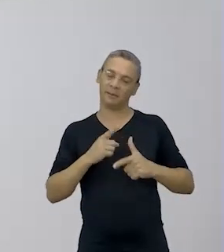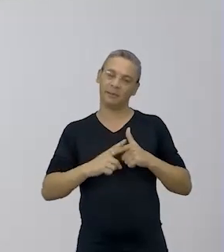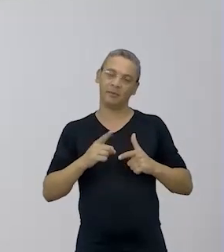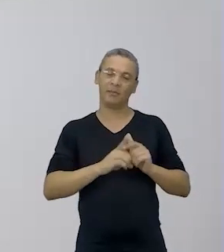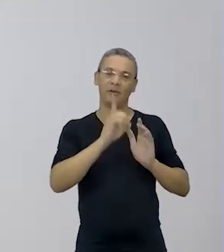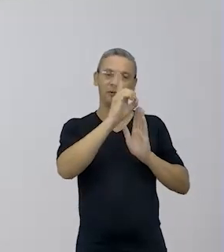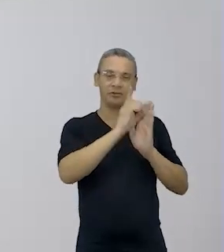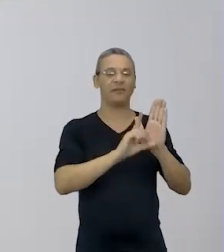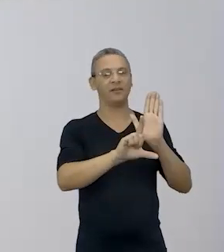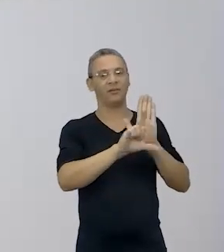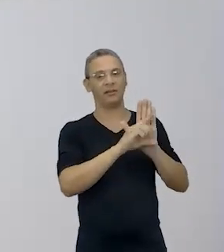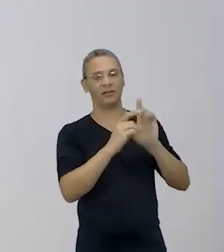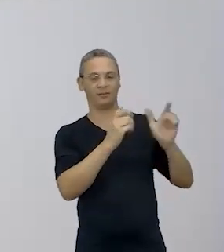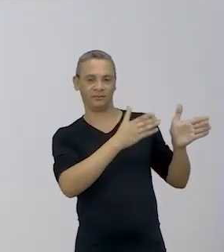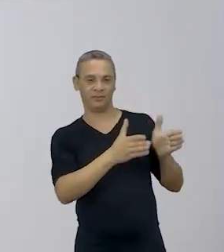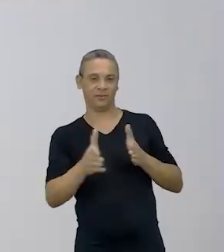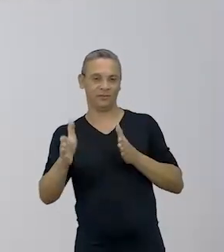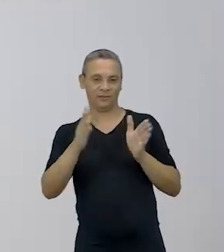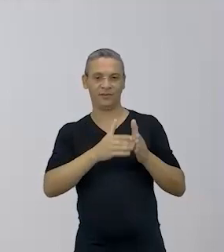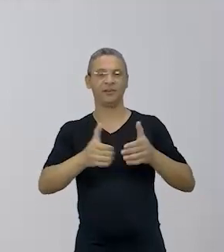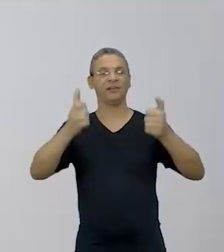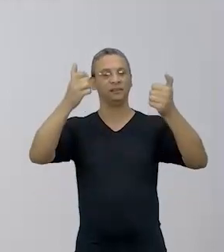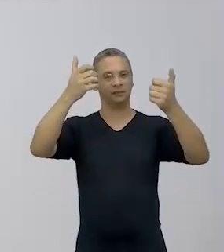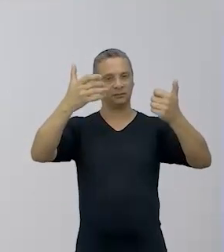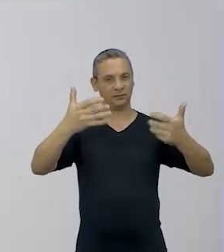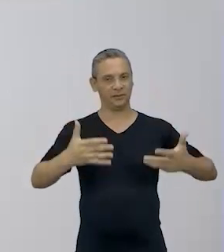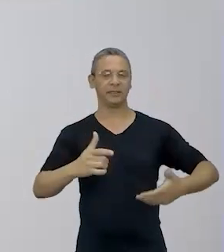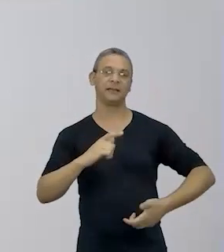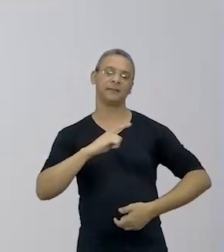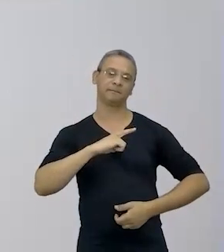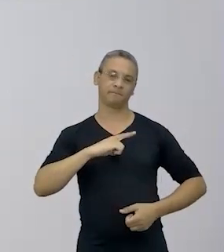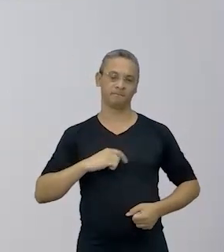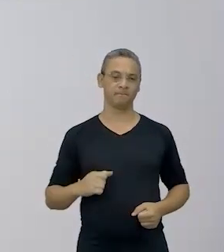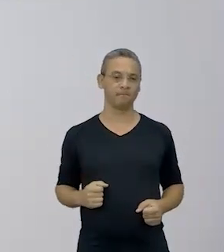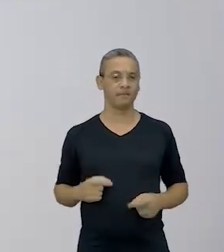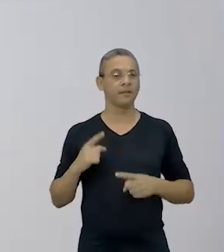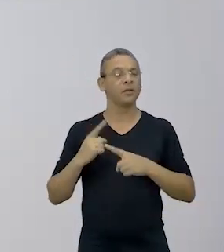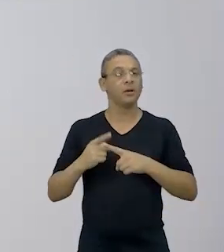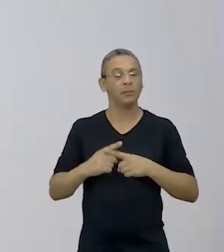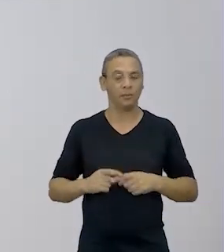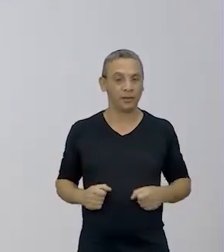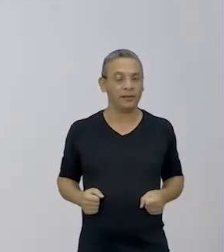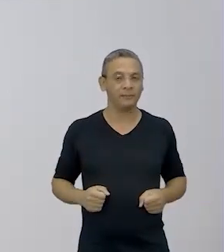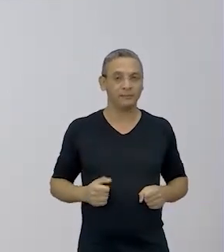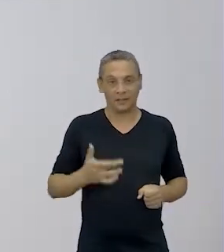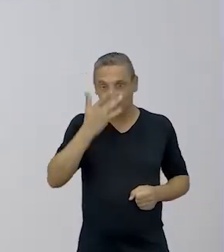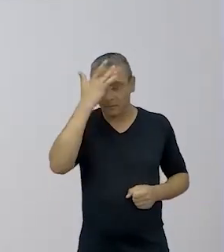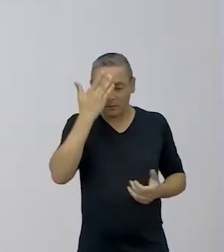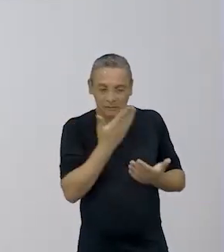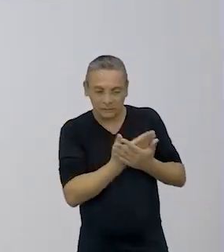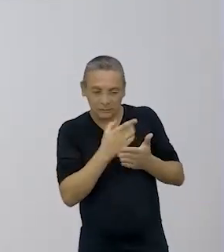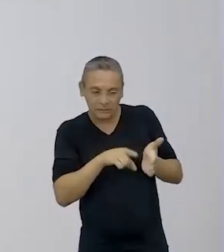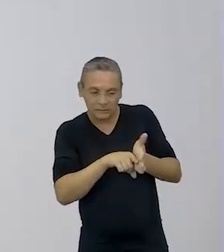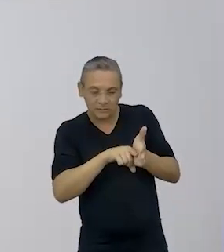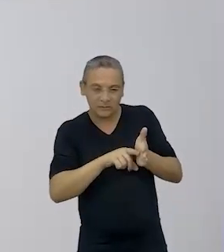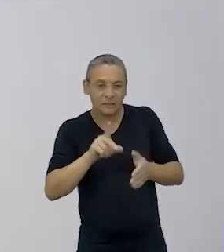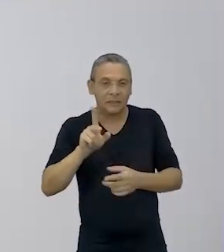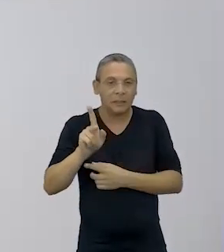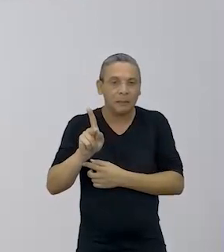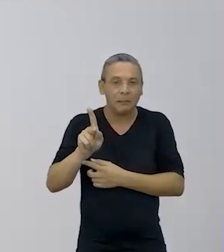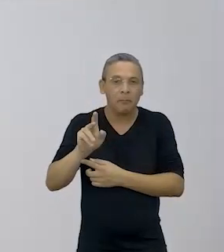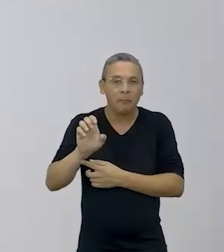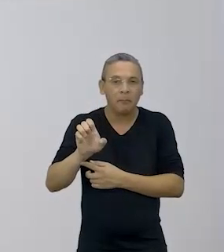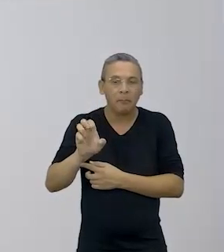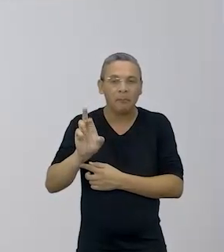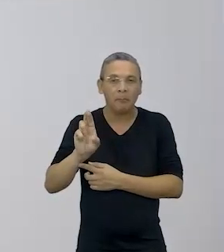relação a esse vídeo, mas eu vou falar um pouquinho a respeito dessa ideia de permacultura, porque o especialista em permacultura falava que a areia a ser